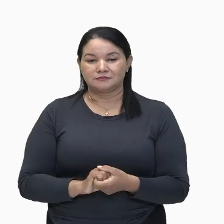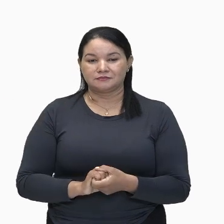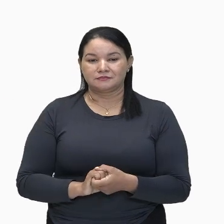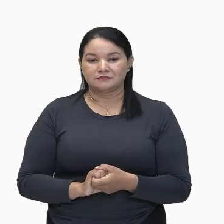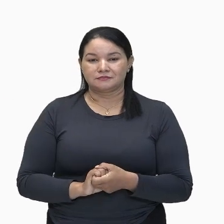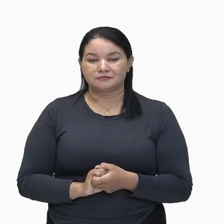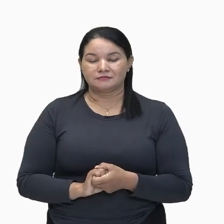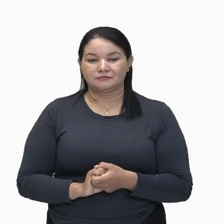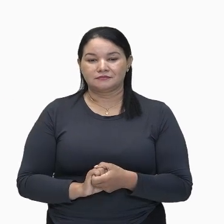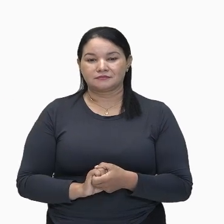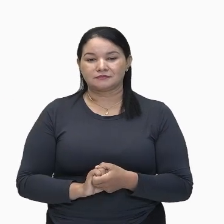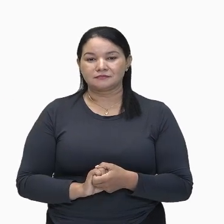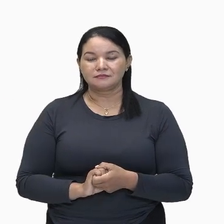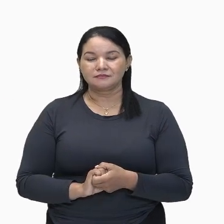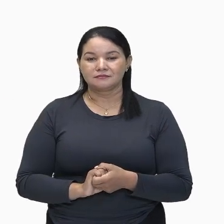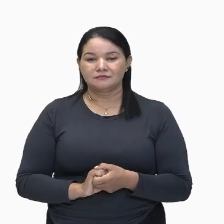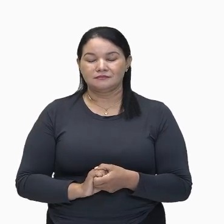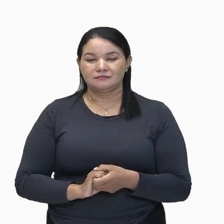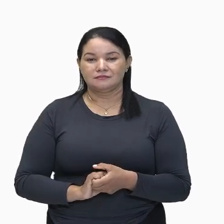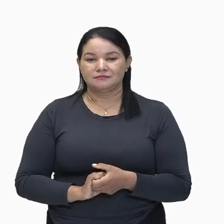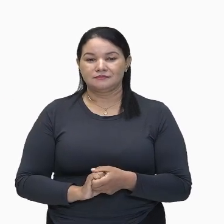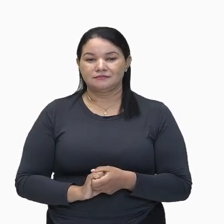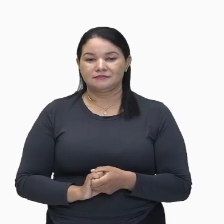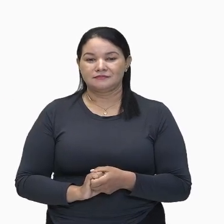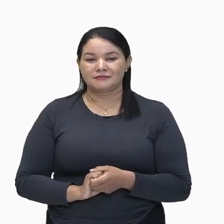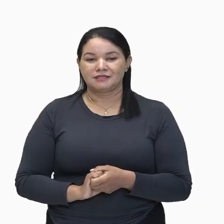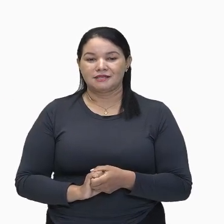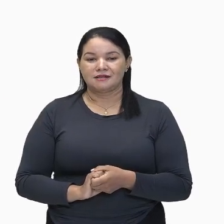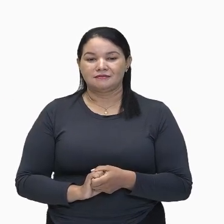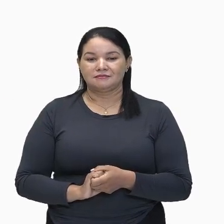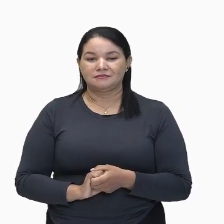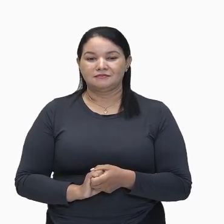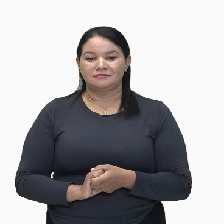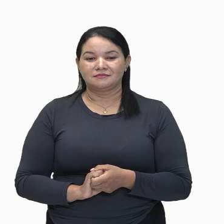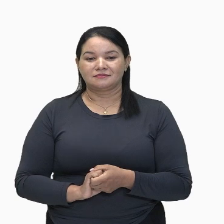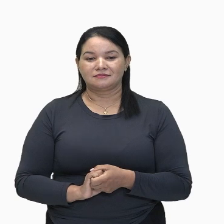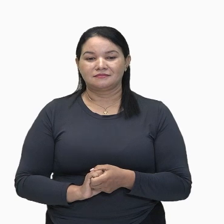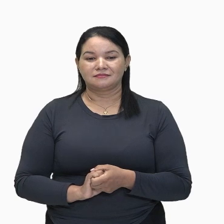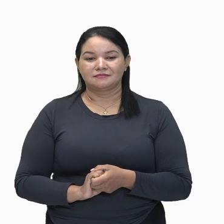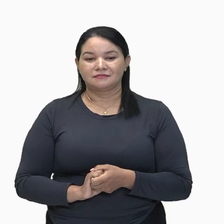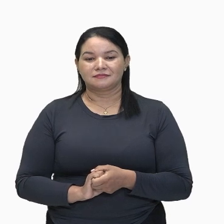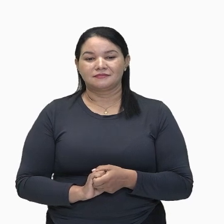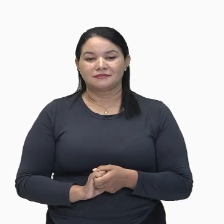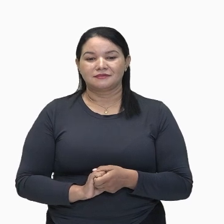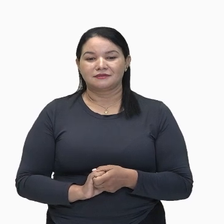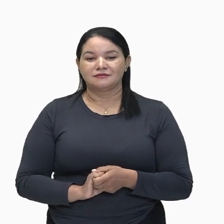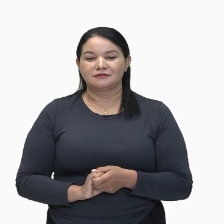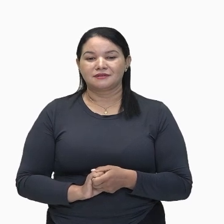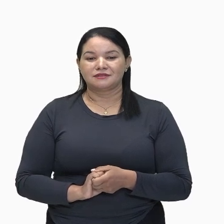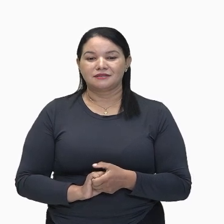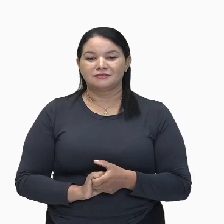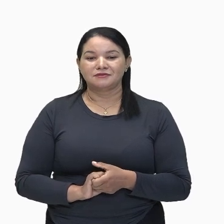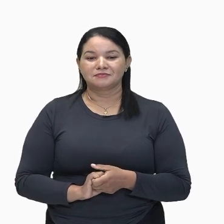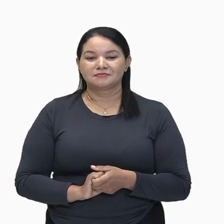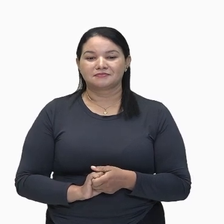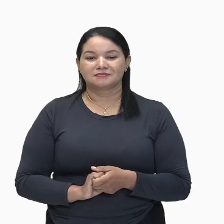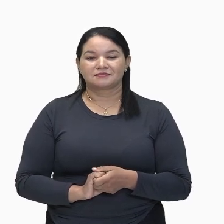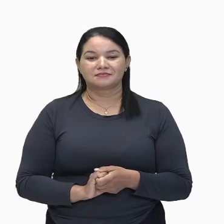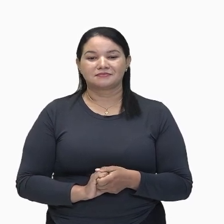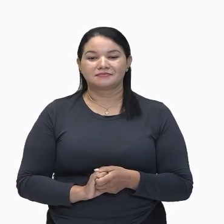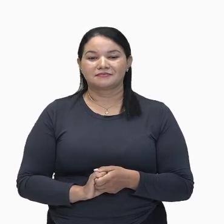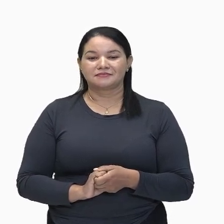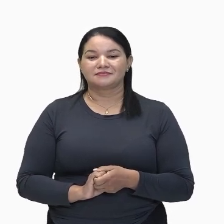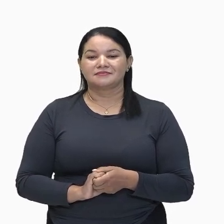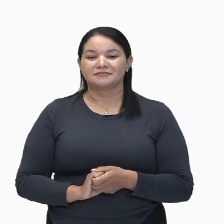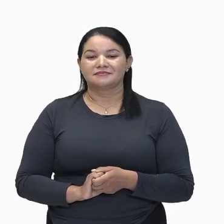Continuando, Carme, de Jorge Bizet, La Traviata, de Giuseppe Verde, O Barbeiro de Sevilha, de